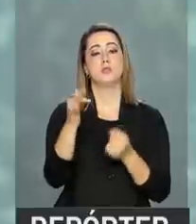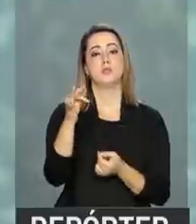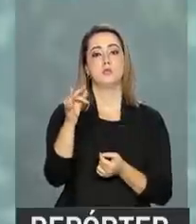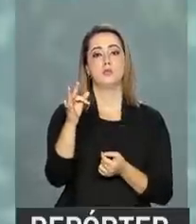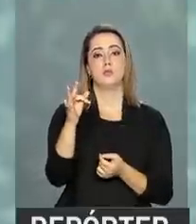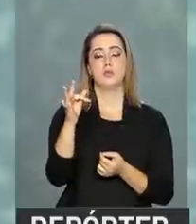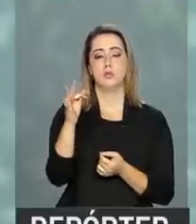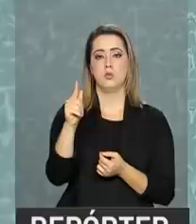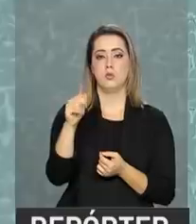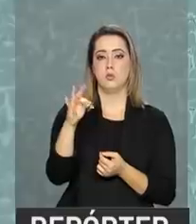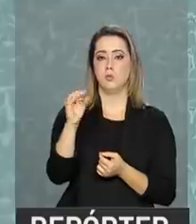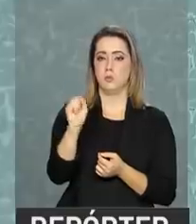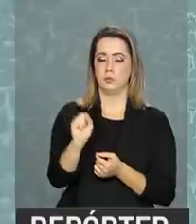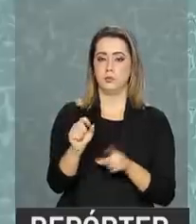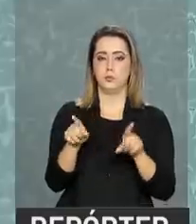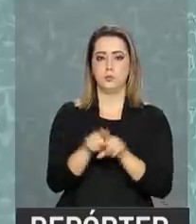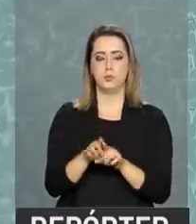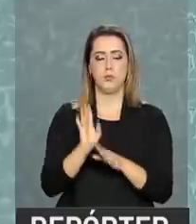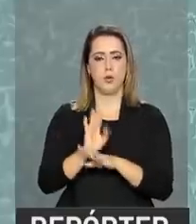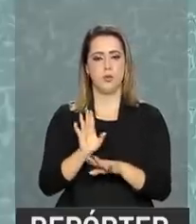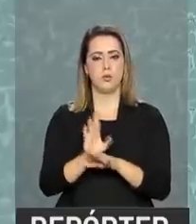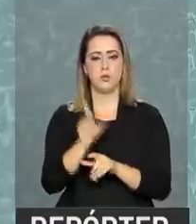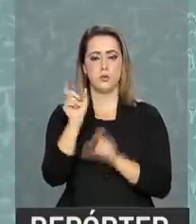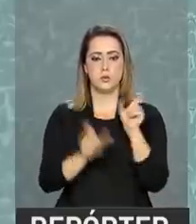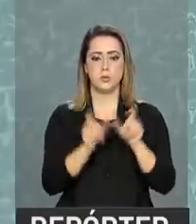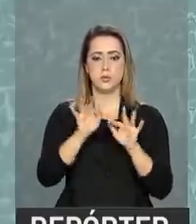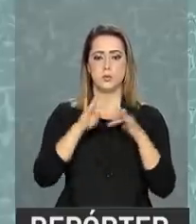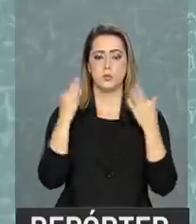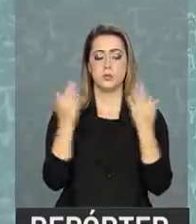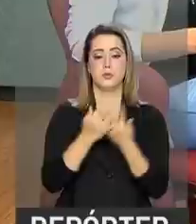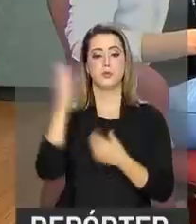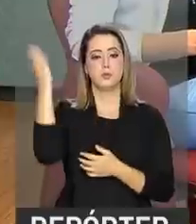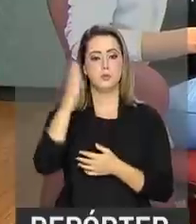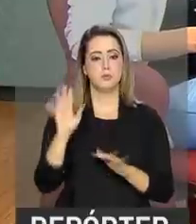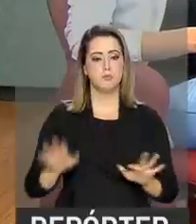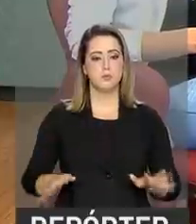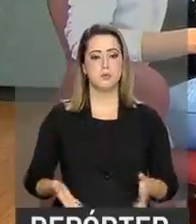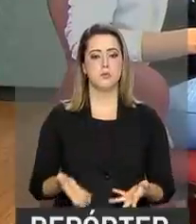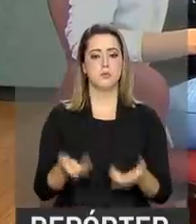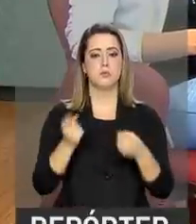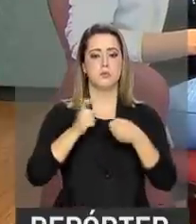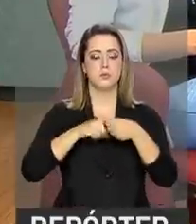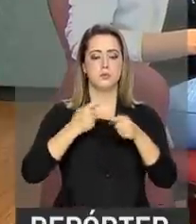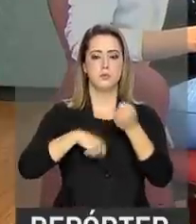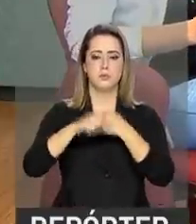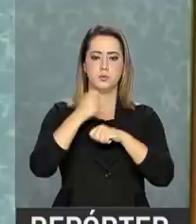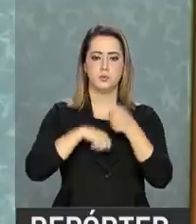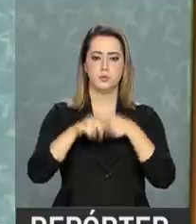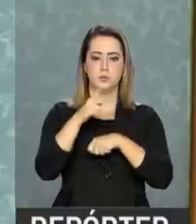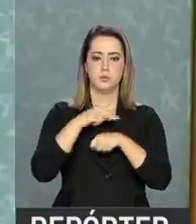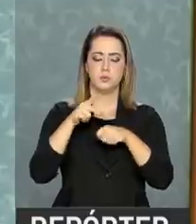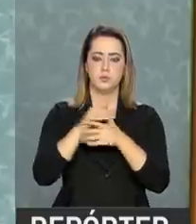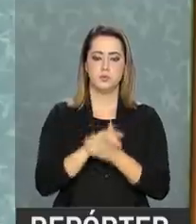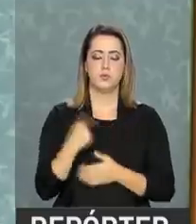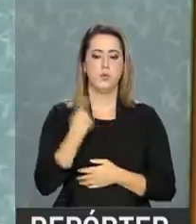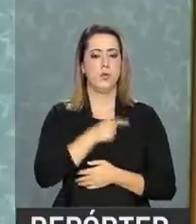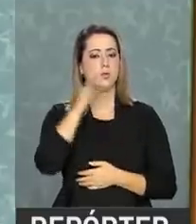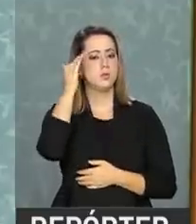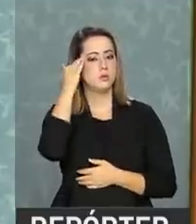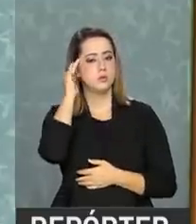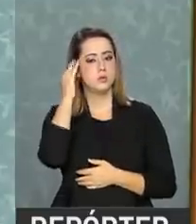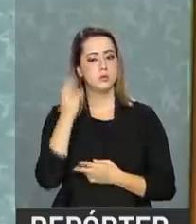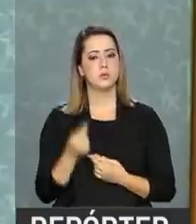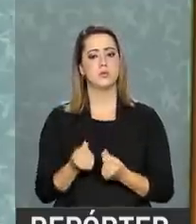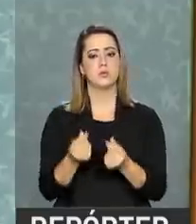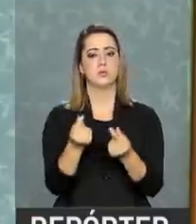inativas do FGTS, beneficiar a família brasileira e acelerar a recuperação da economia do país. Nós entendemos que, com